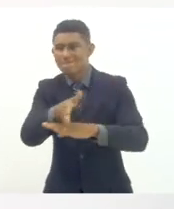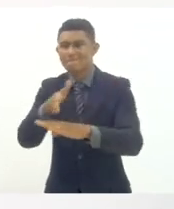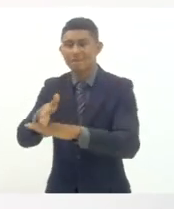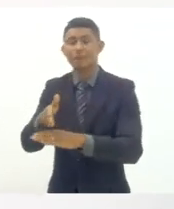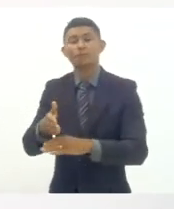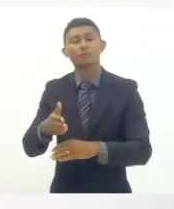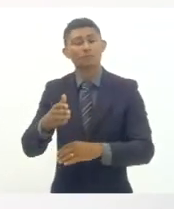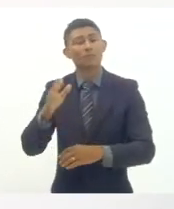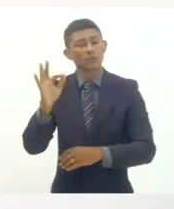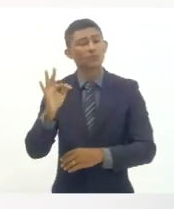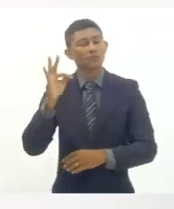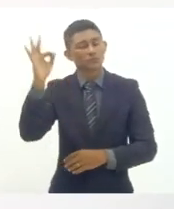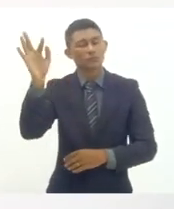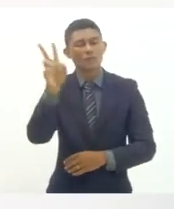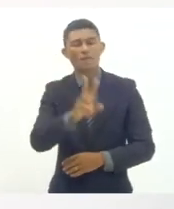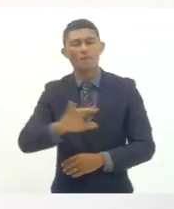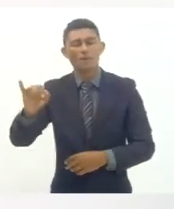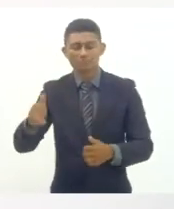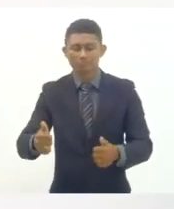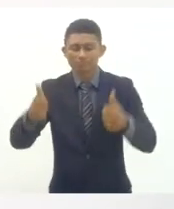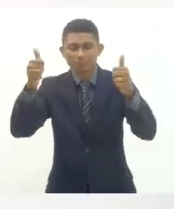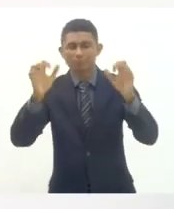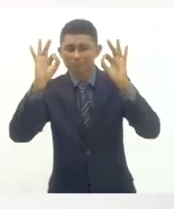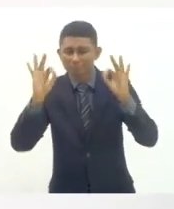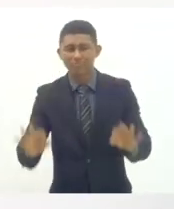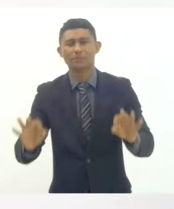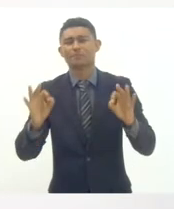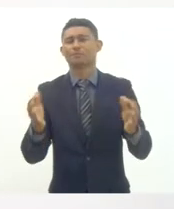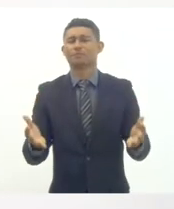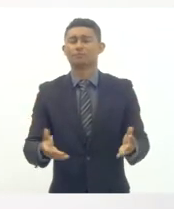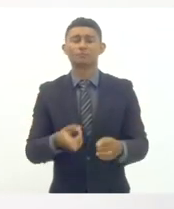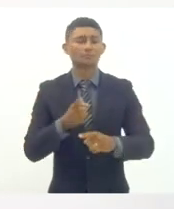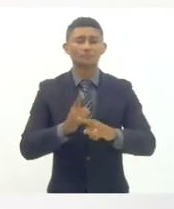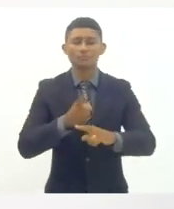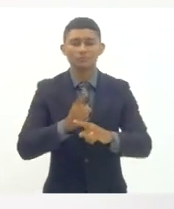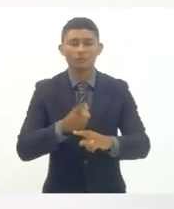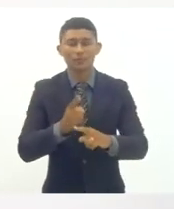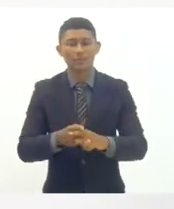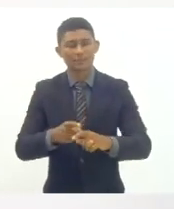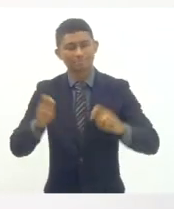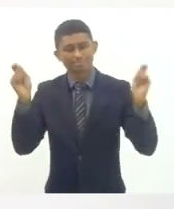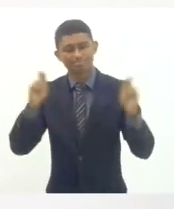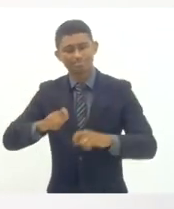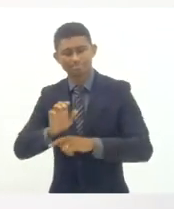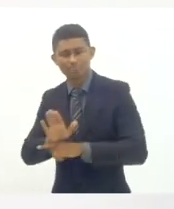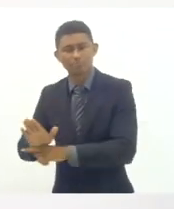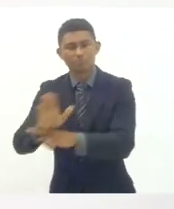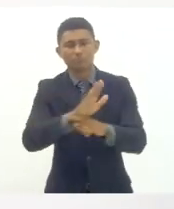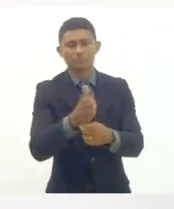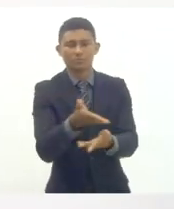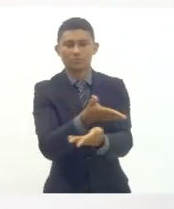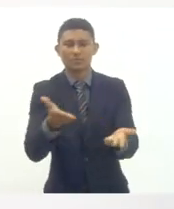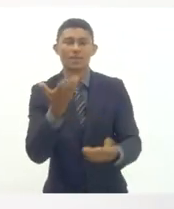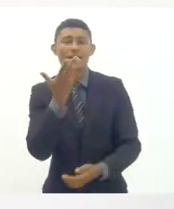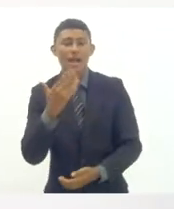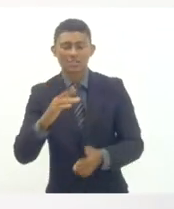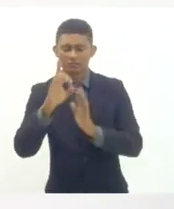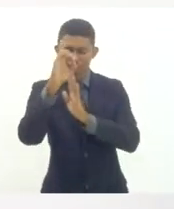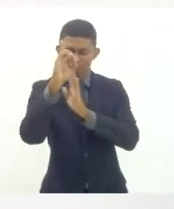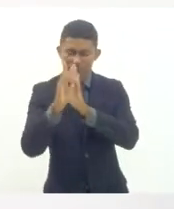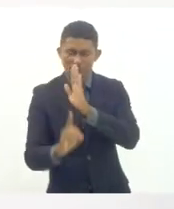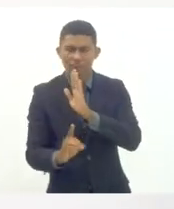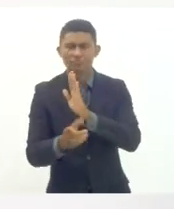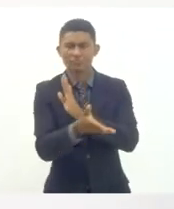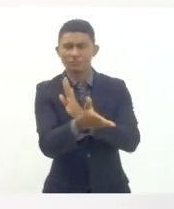satisfatórios em todos os níveis educacionais porque a gente vai garantir a todas as crianças direito a uma